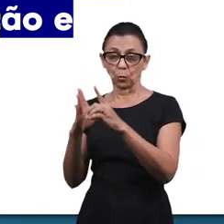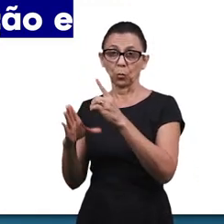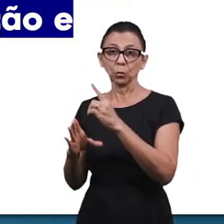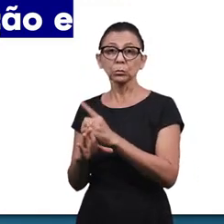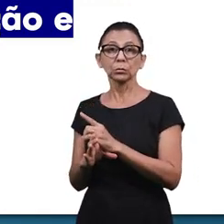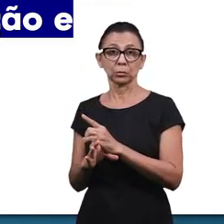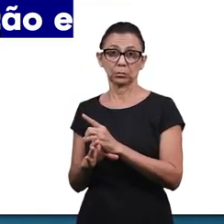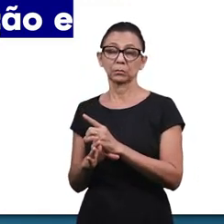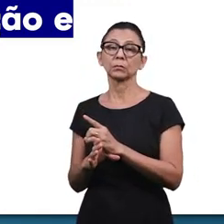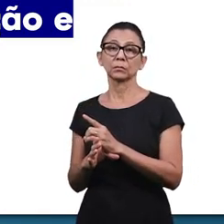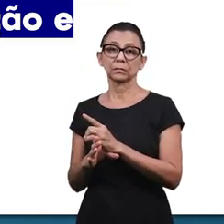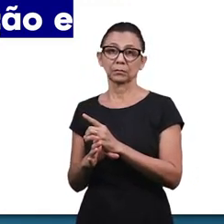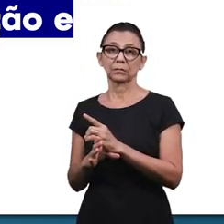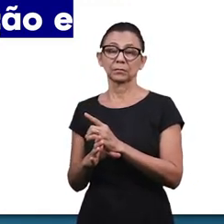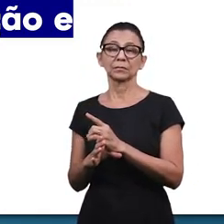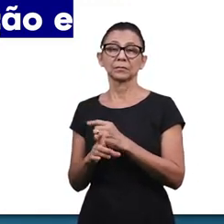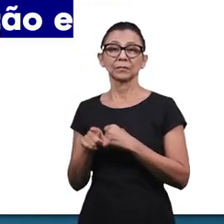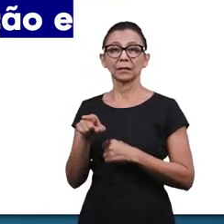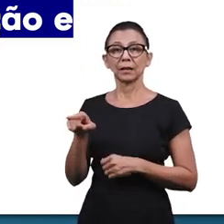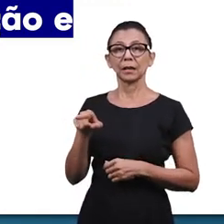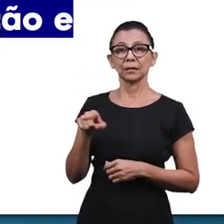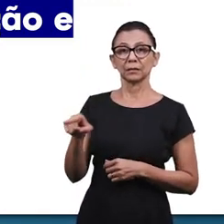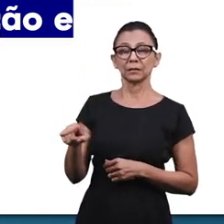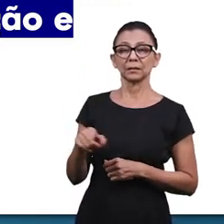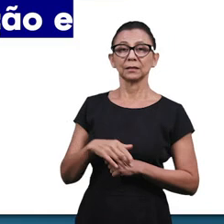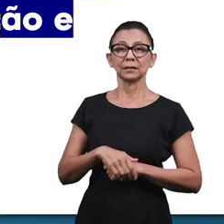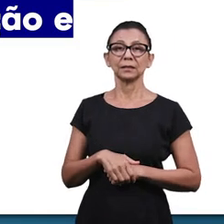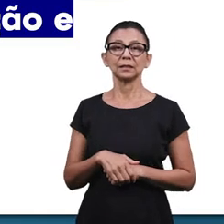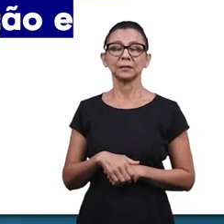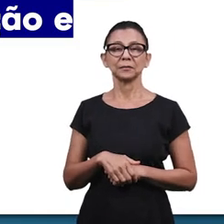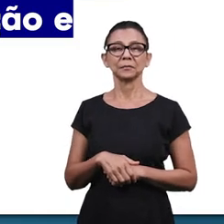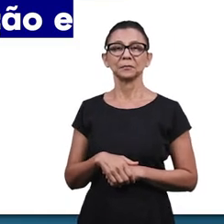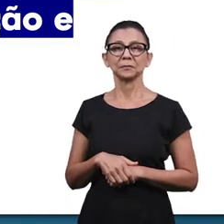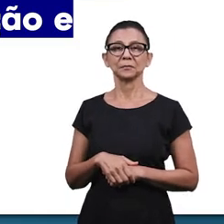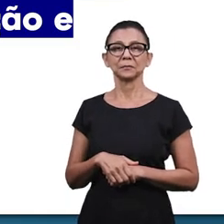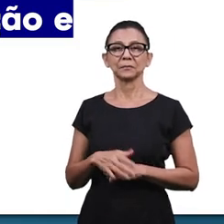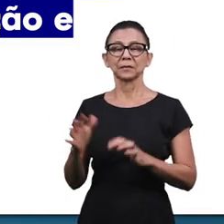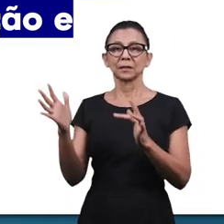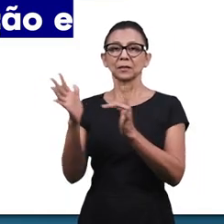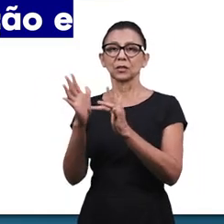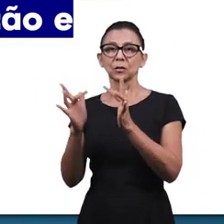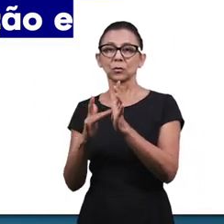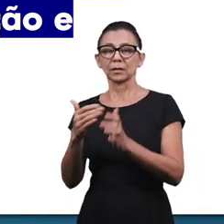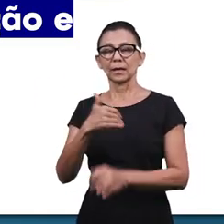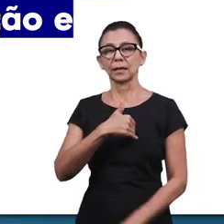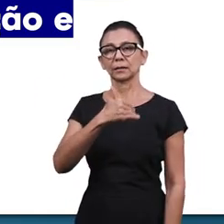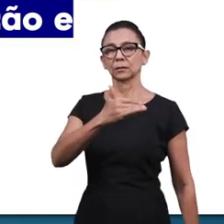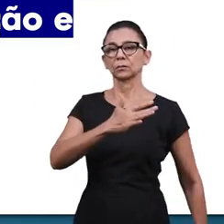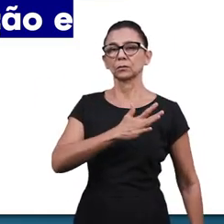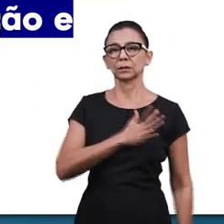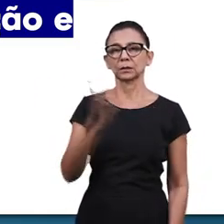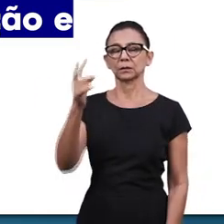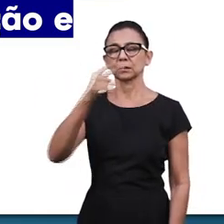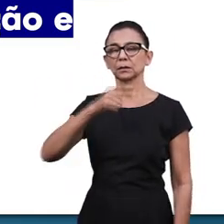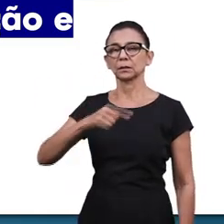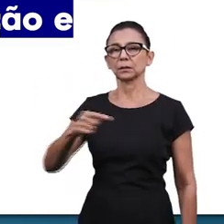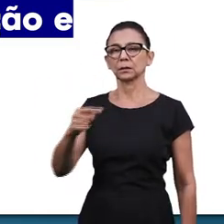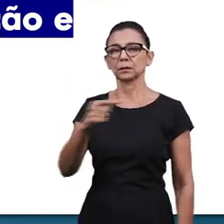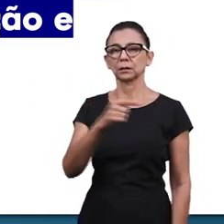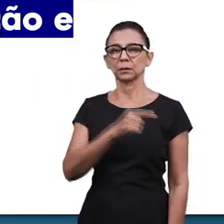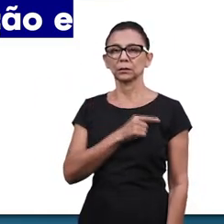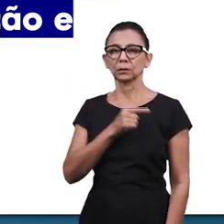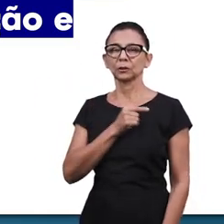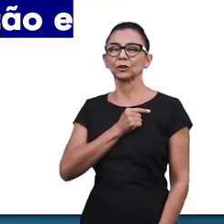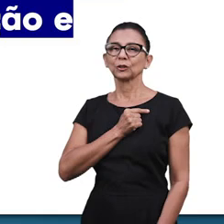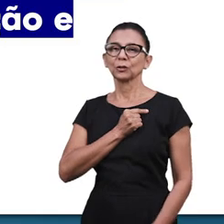nós só encontramos nos cultos, porque ali passa a morar no nosso coração e nós